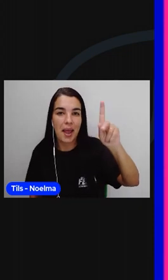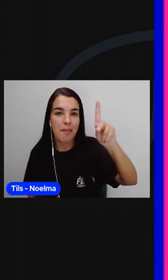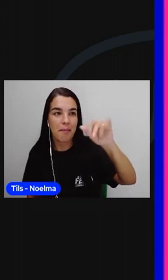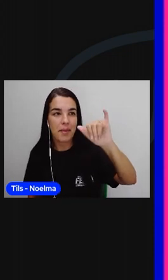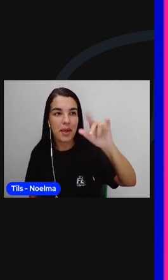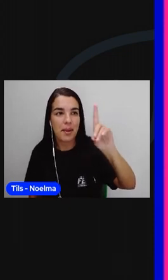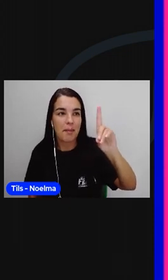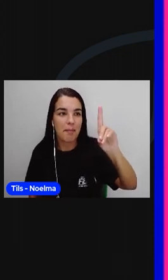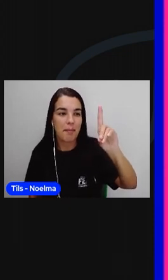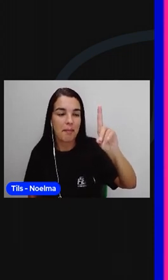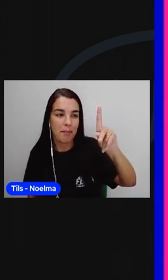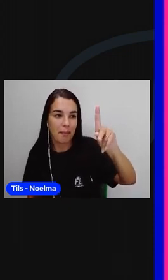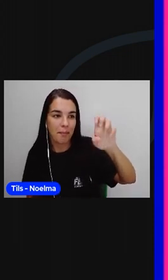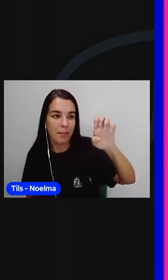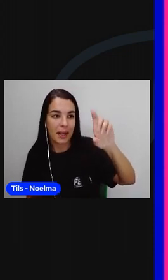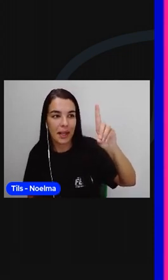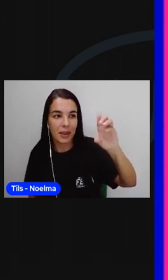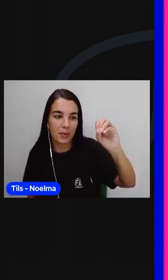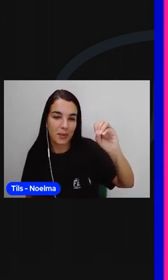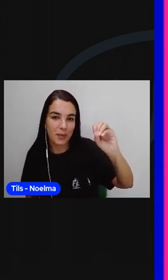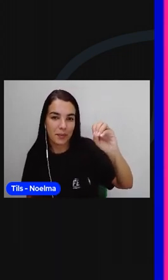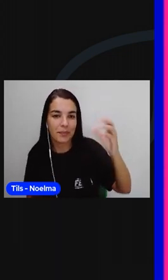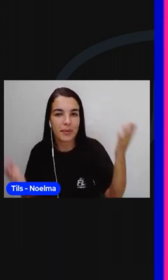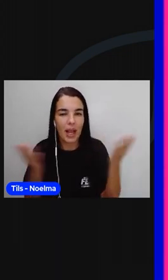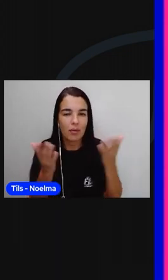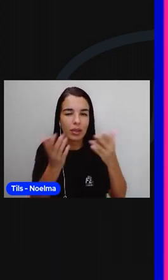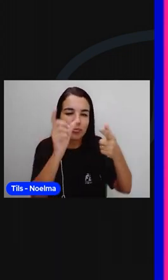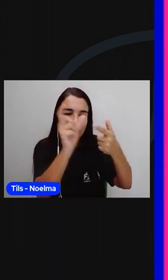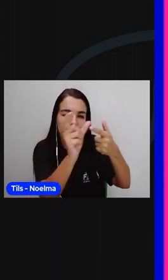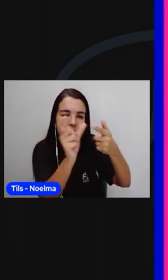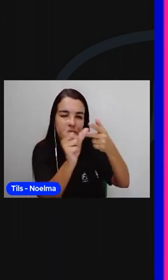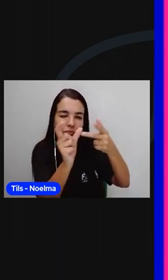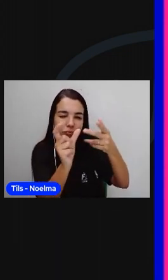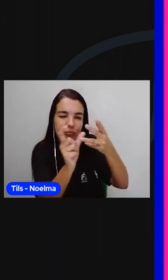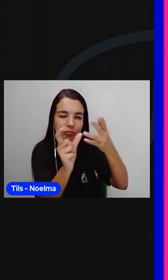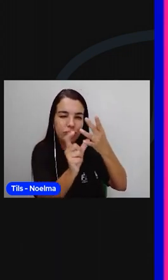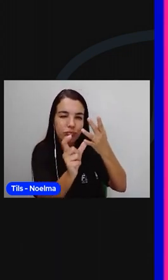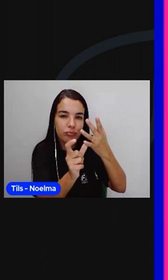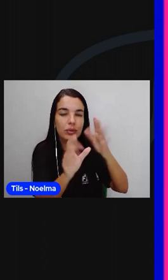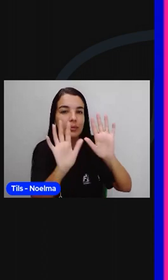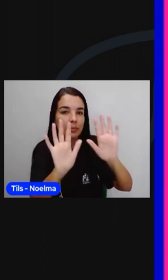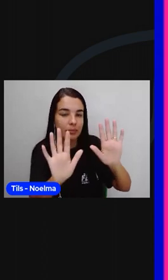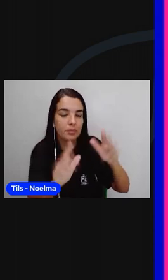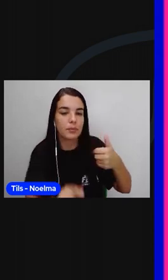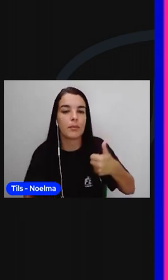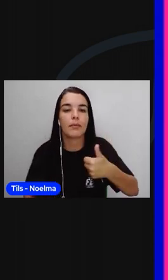Paralelepípedo. Vamos dividir a palavra paralelepípedo em sílabas.